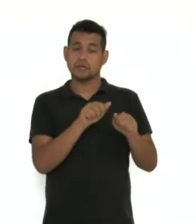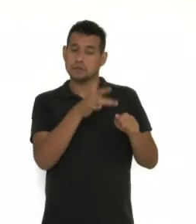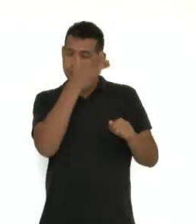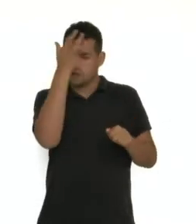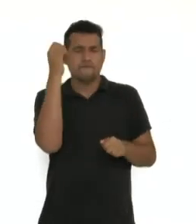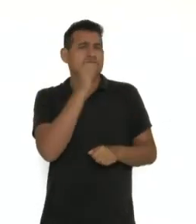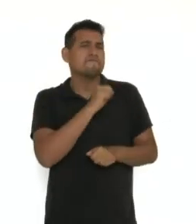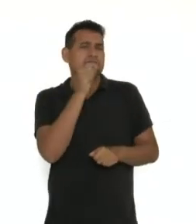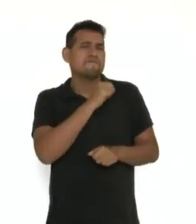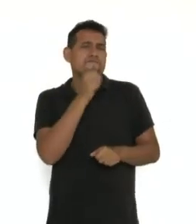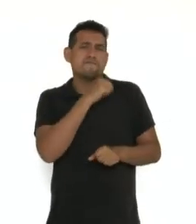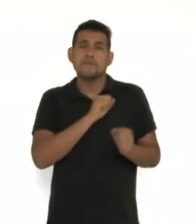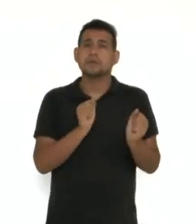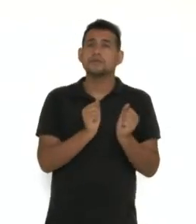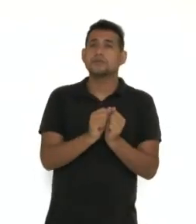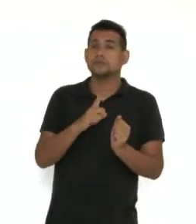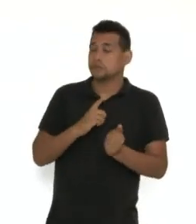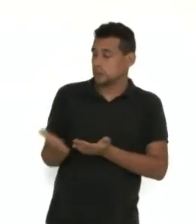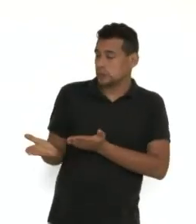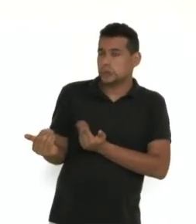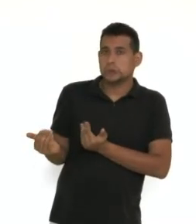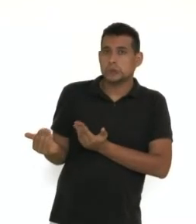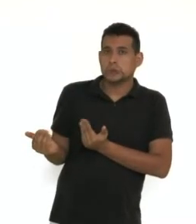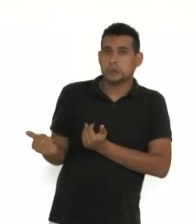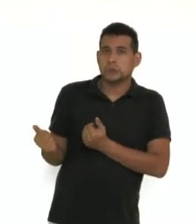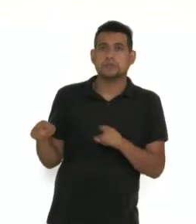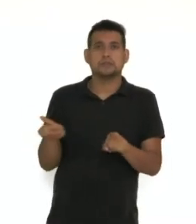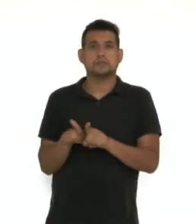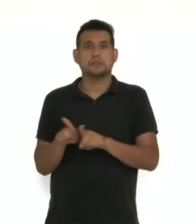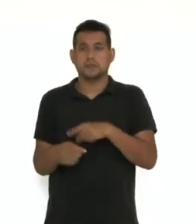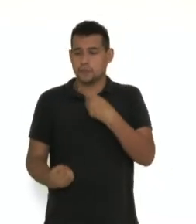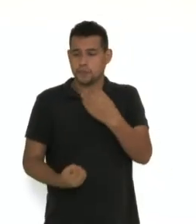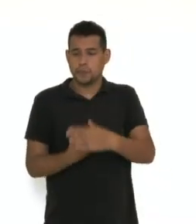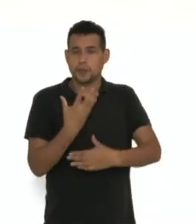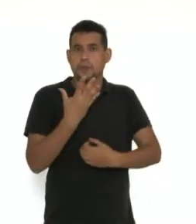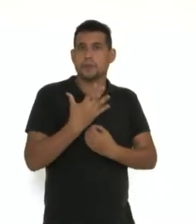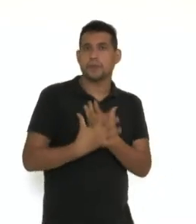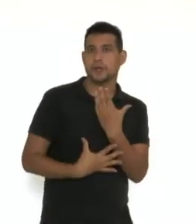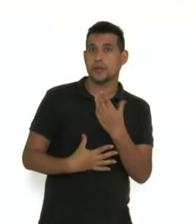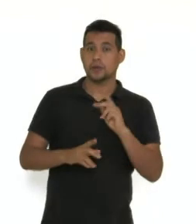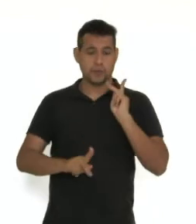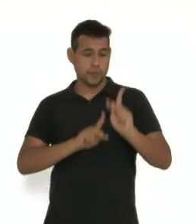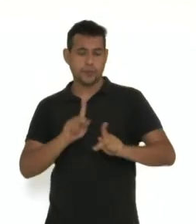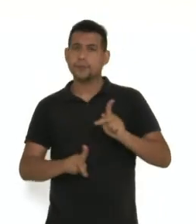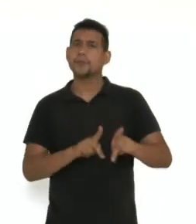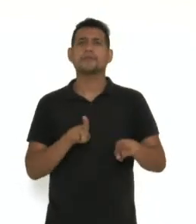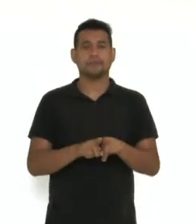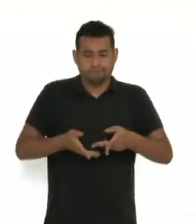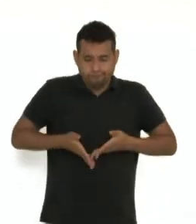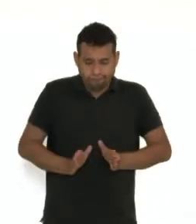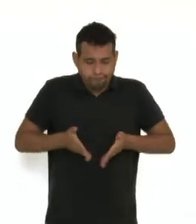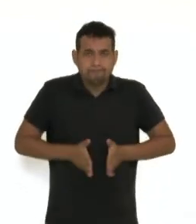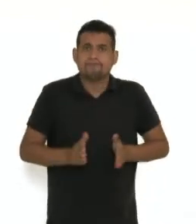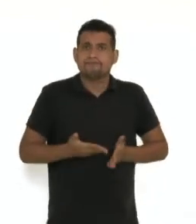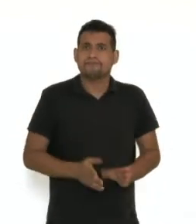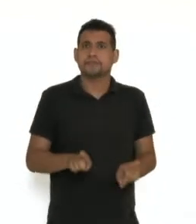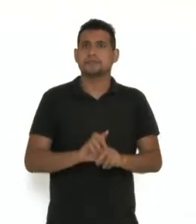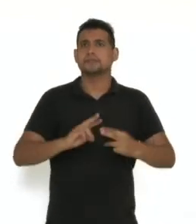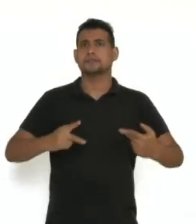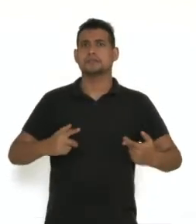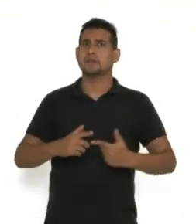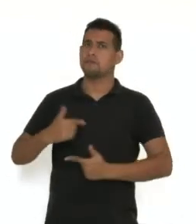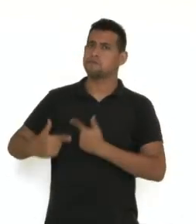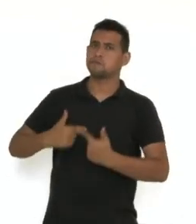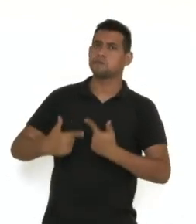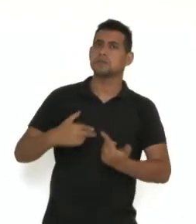e é através dele que chega aos jovens e se reproduz. Nos povos nativos, ou seja, indígenas, a transmissão dos